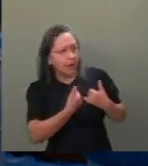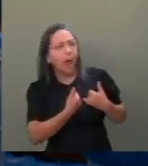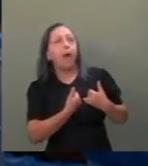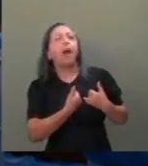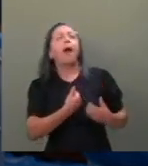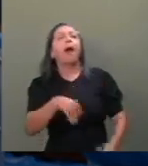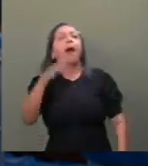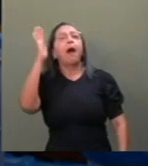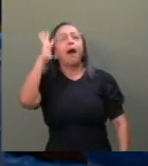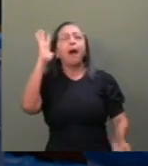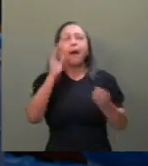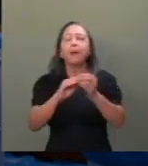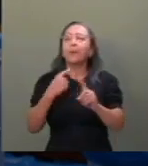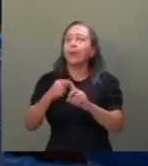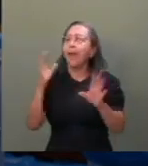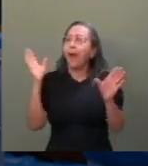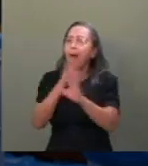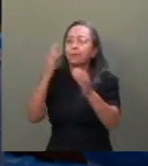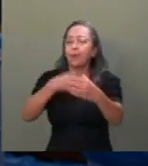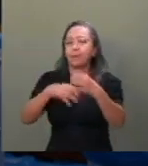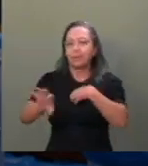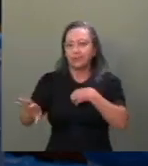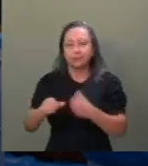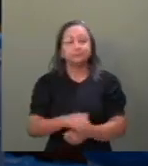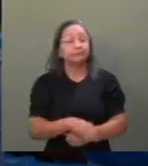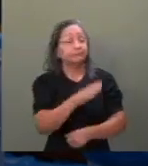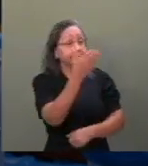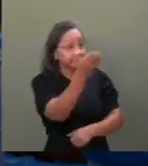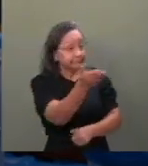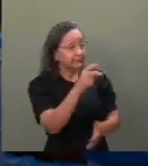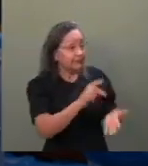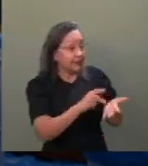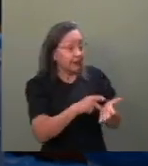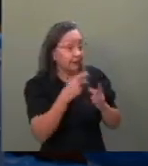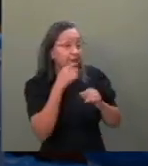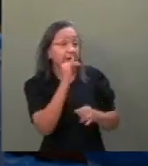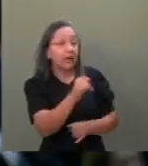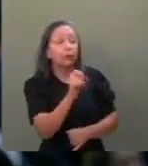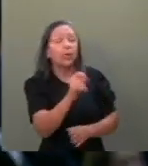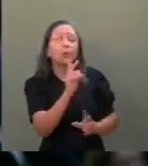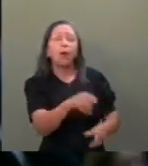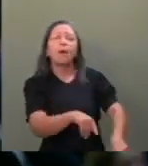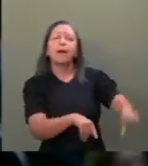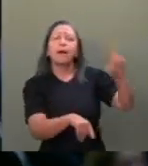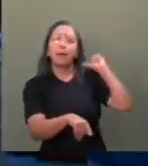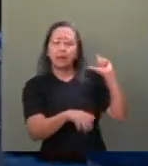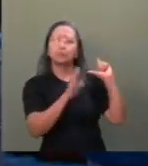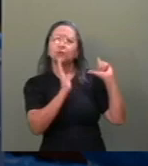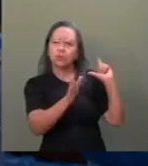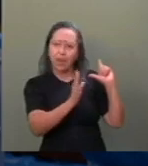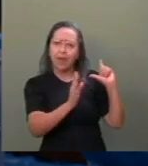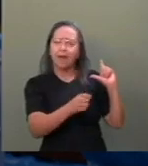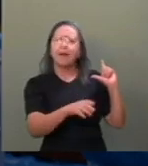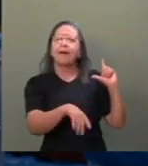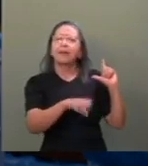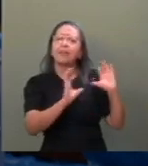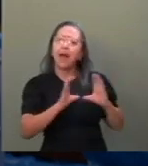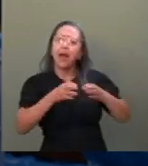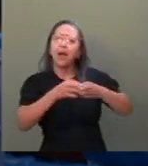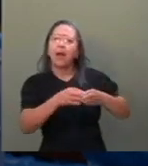porque logo a empatia. Jean-Paul, na verdade, eu quero falar com você aqui, como eu já falei na Comissão de Agricultura,